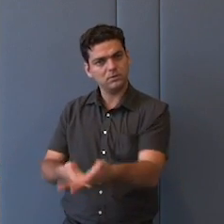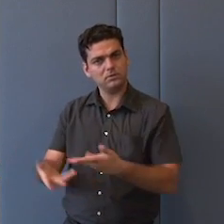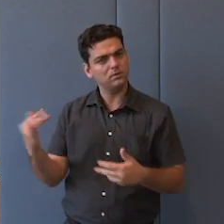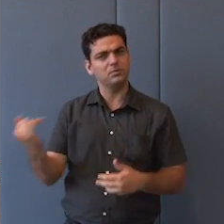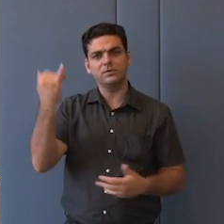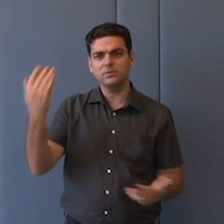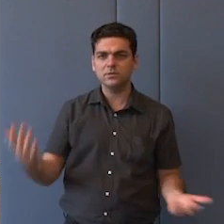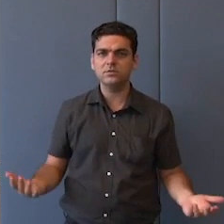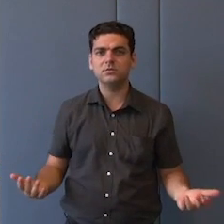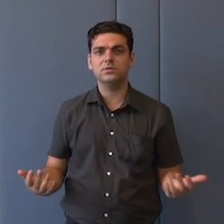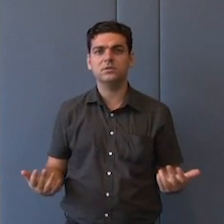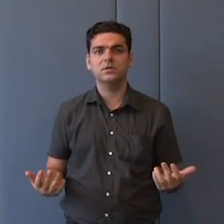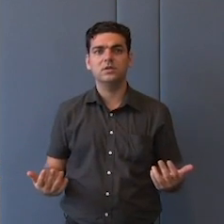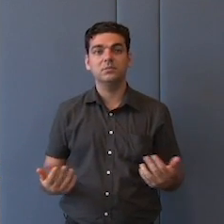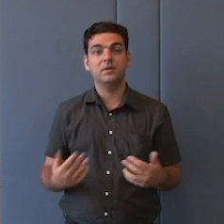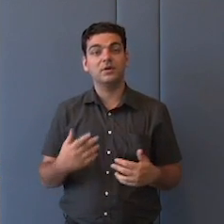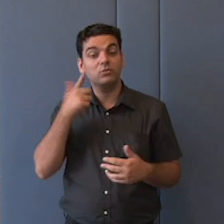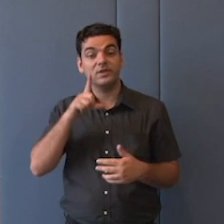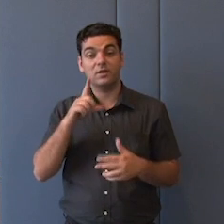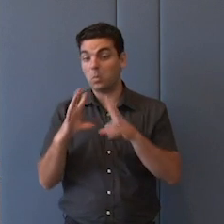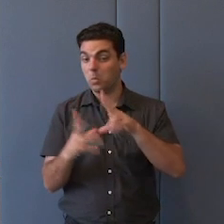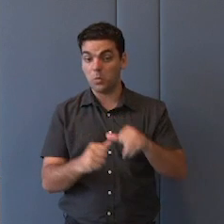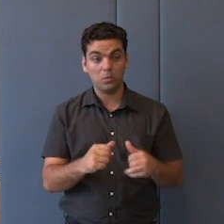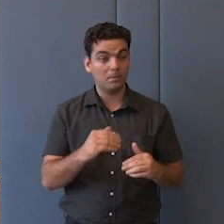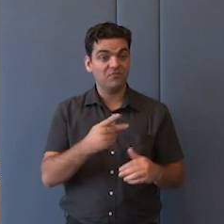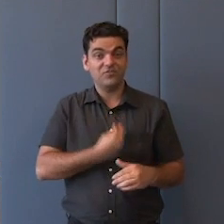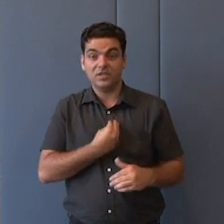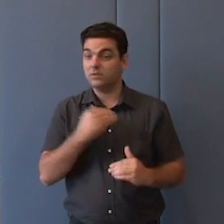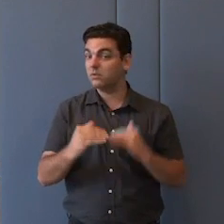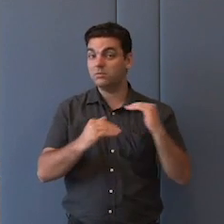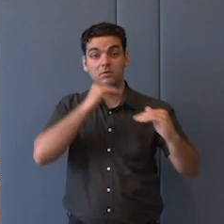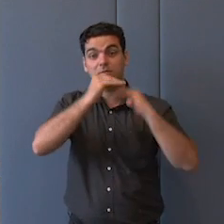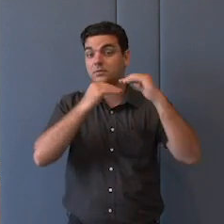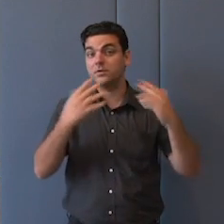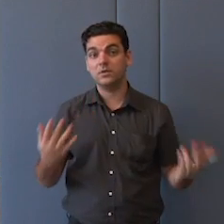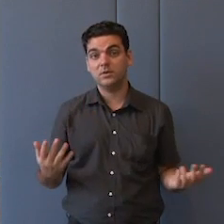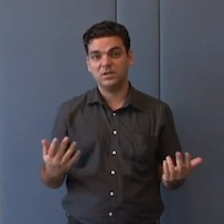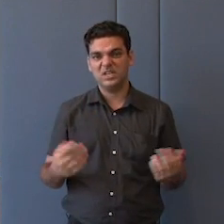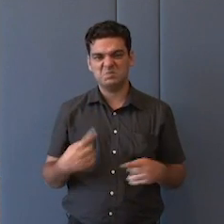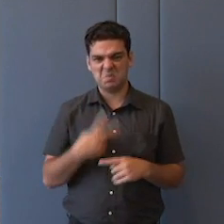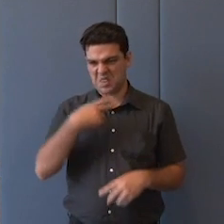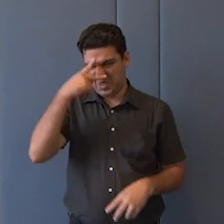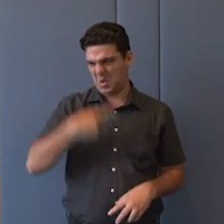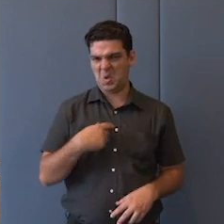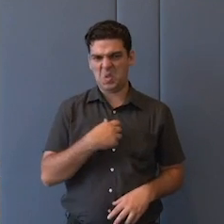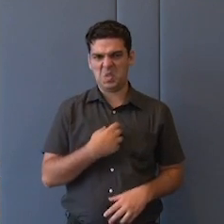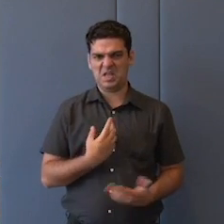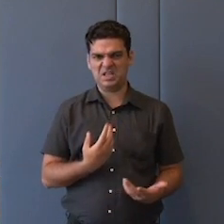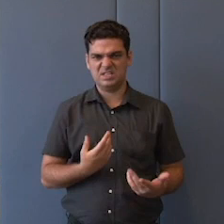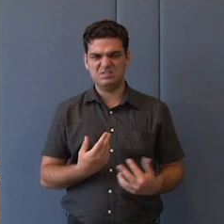ela passa por a gente acabar com essa coisa que não é conosco. Então, o que é conosco? É somente nossa região,